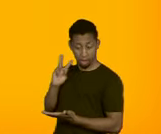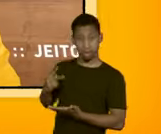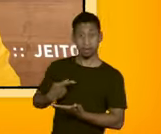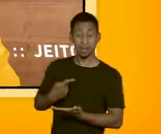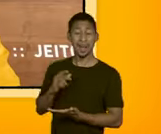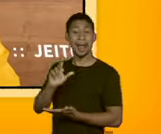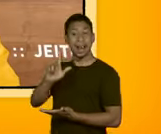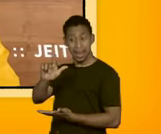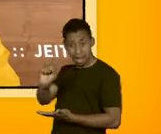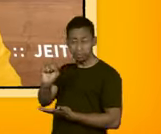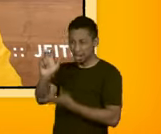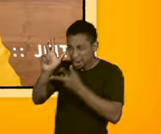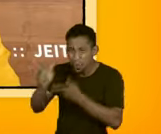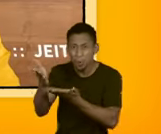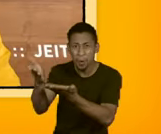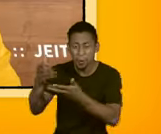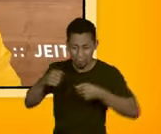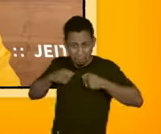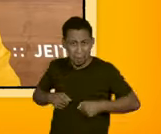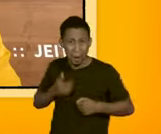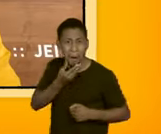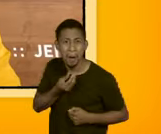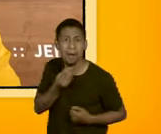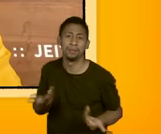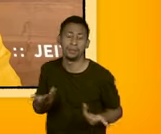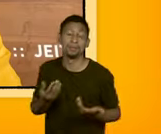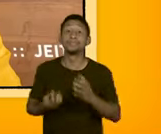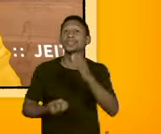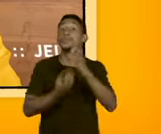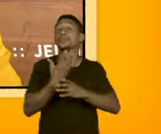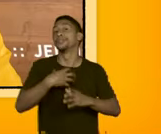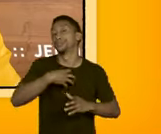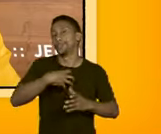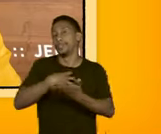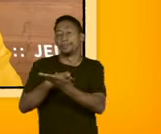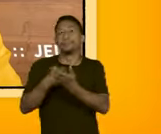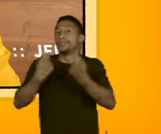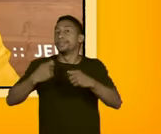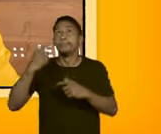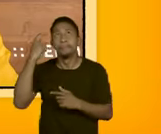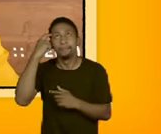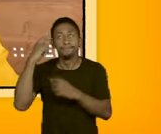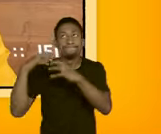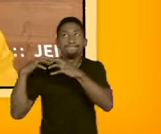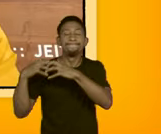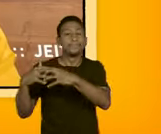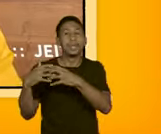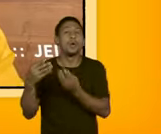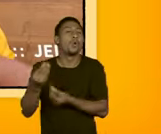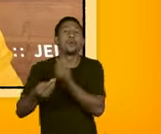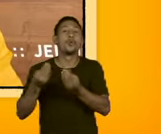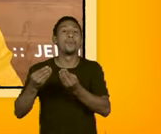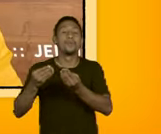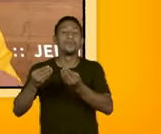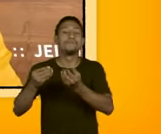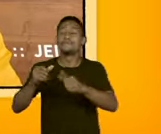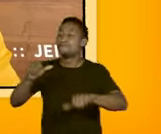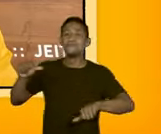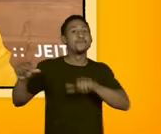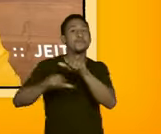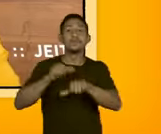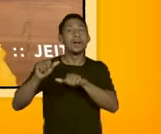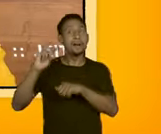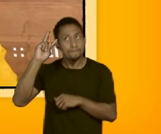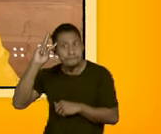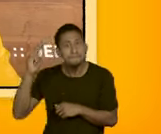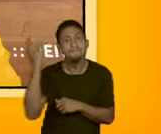forma. Então, quando eu construo essas narrativas, eu preciso pensar como é que eu posso desconstruir arquétipos que